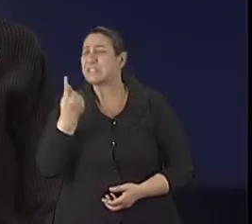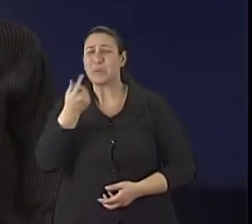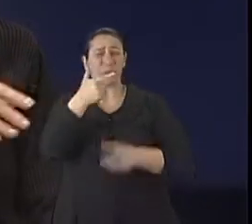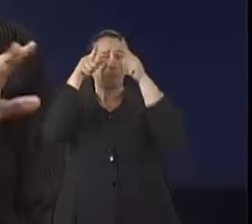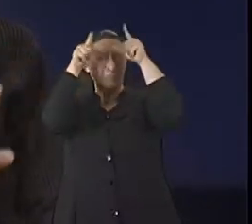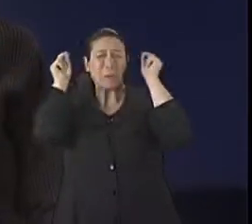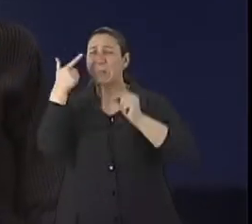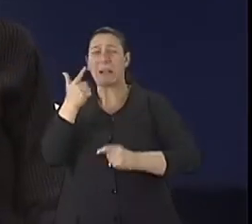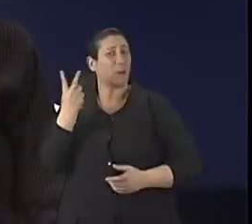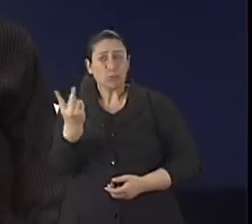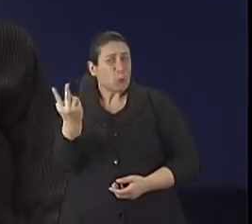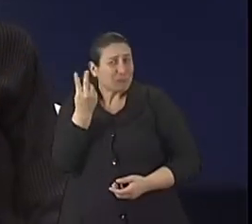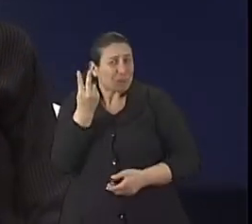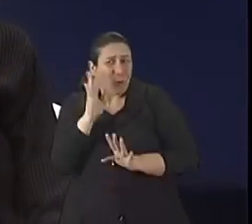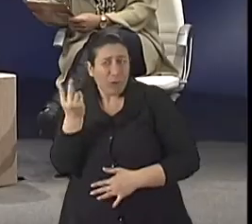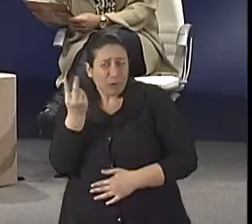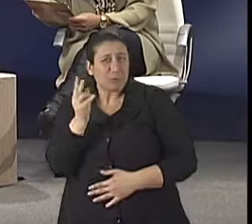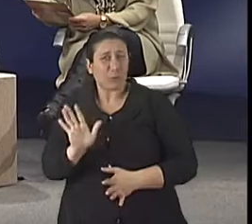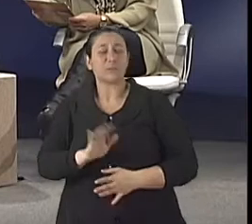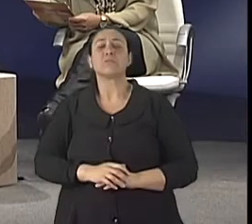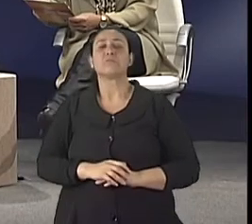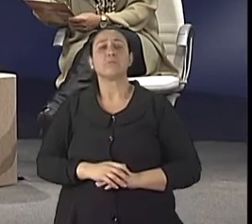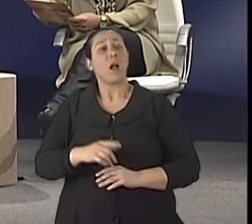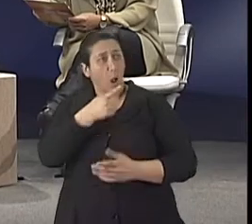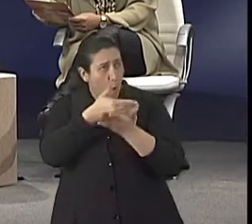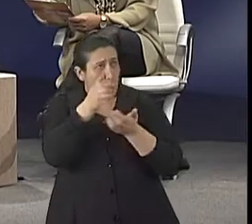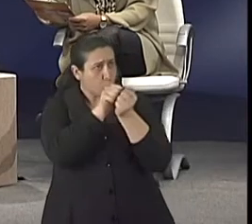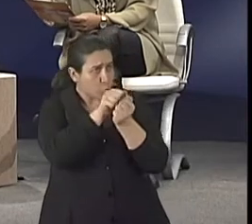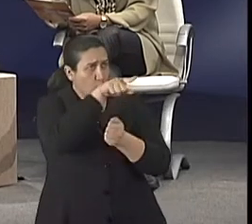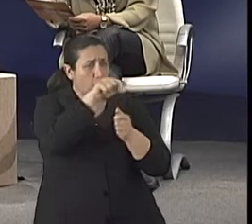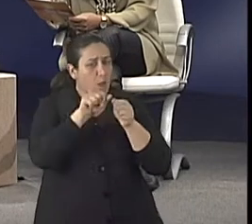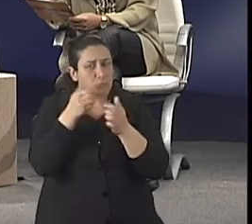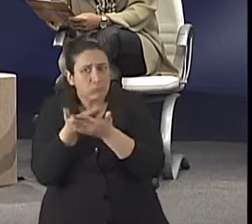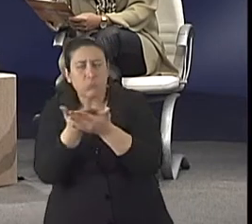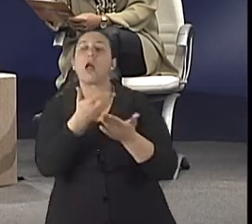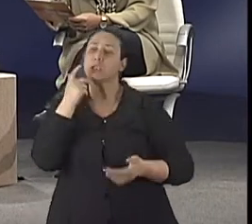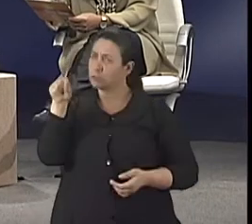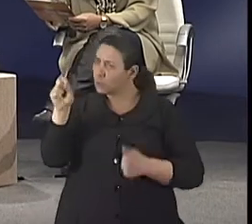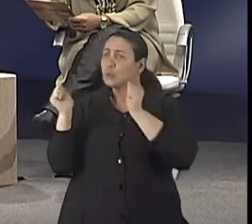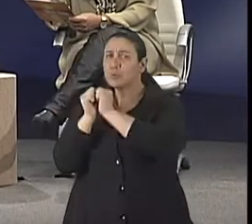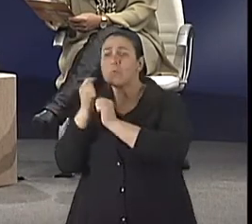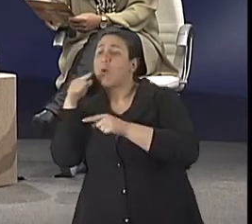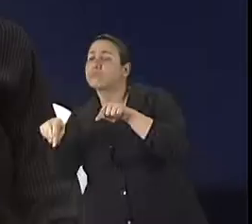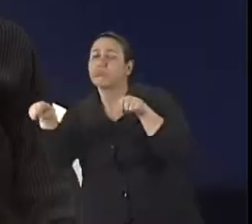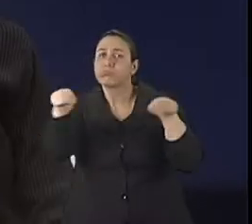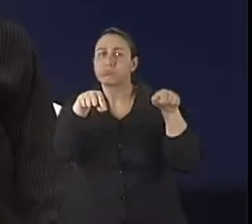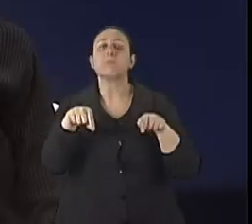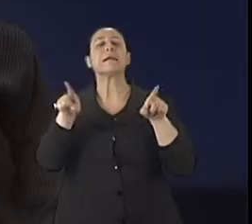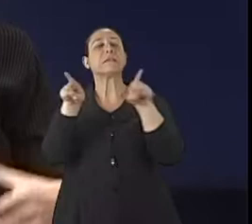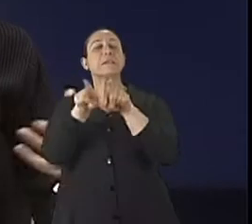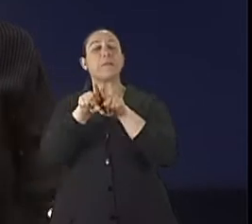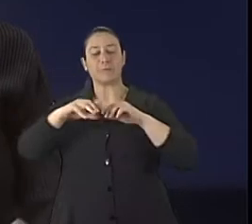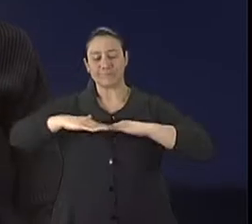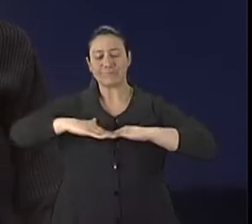não tem... A empregada vai de vez em quando, são independentes. pensaram junto contigo. Junto comigo, exatamente. Então, piso antiderrapante, né? Evitar